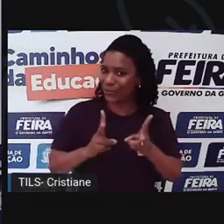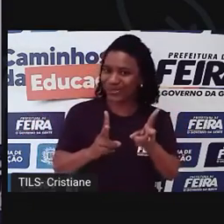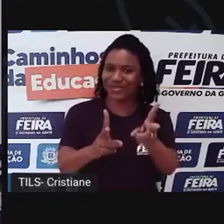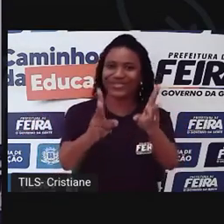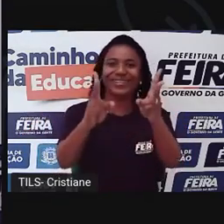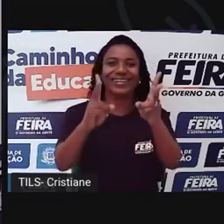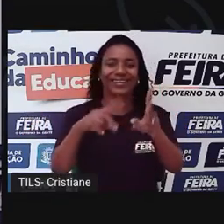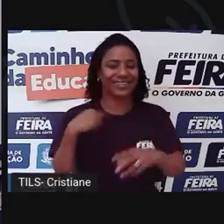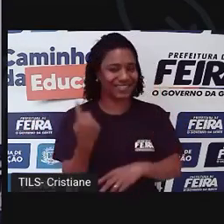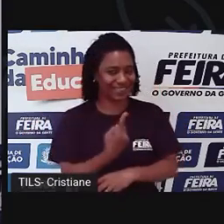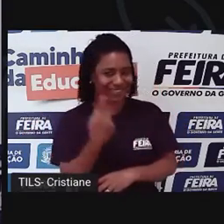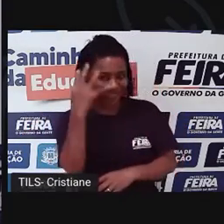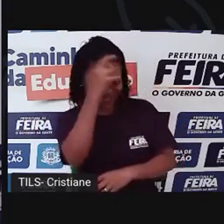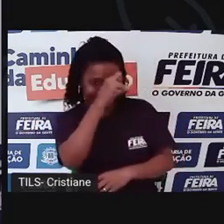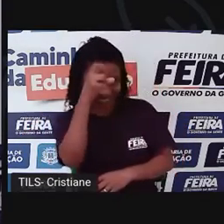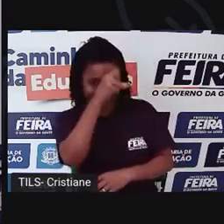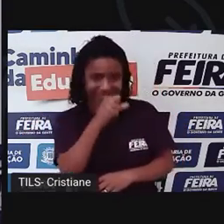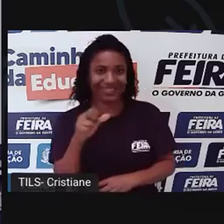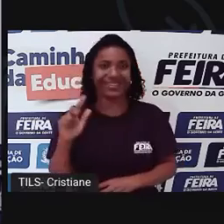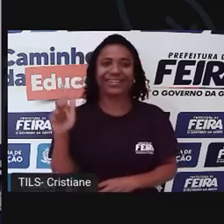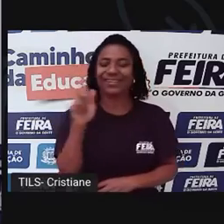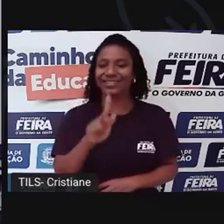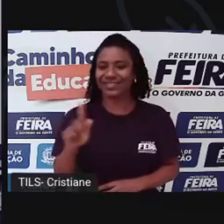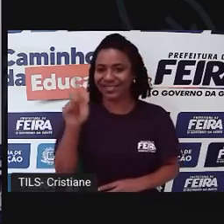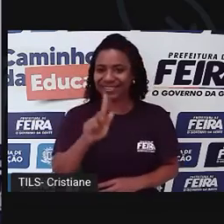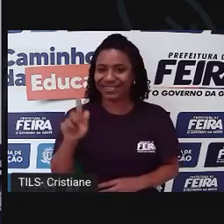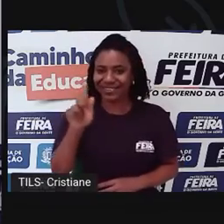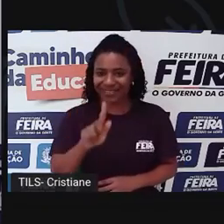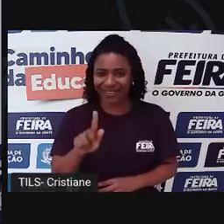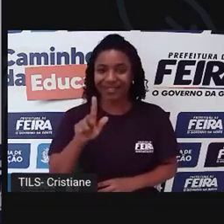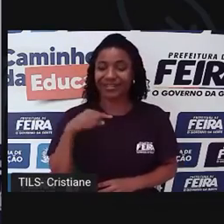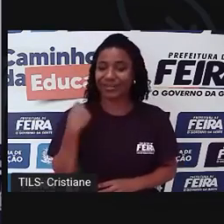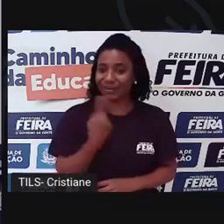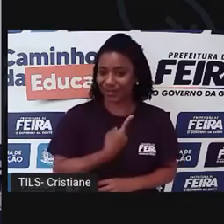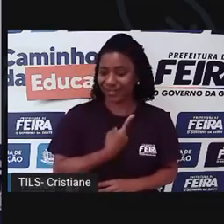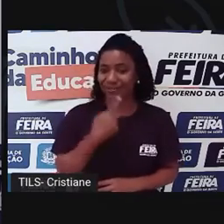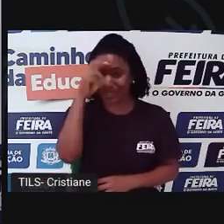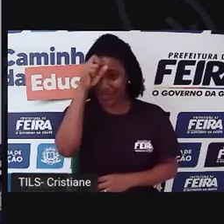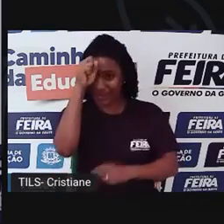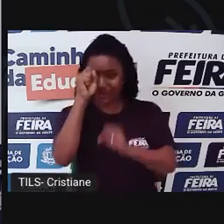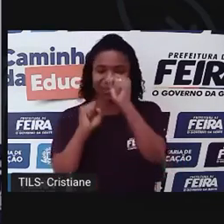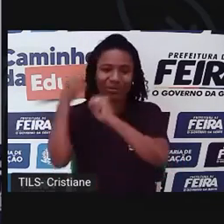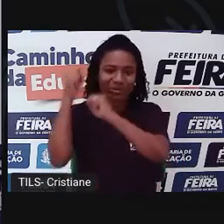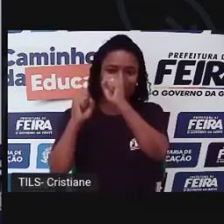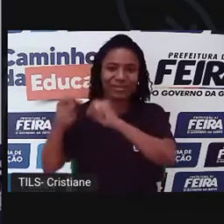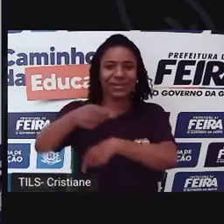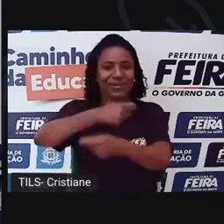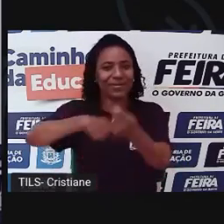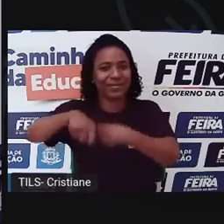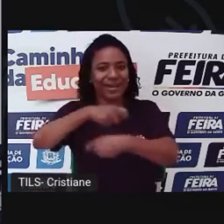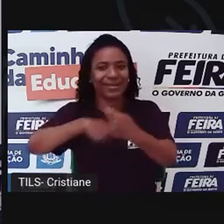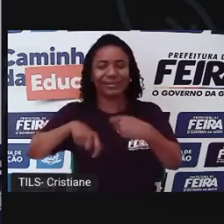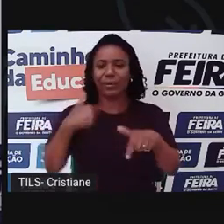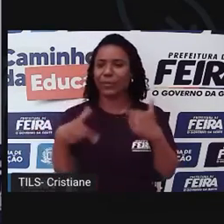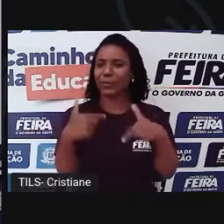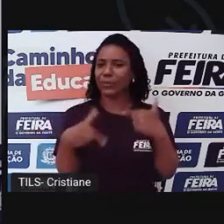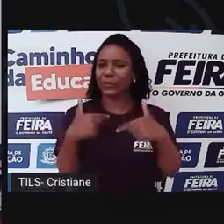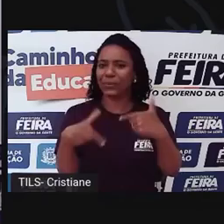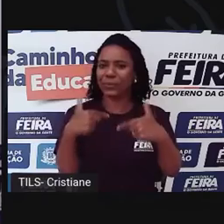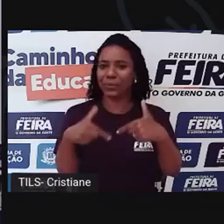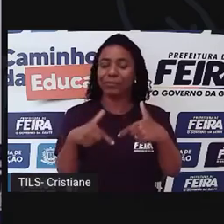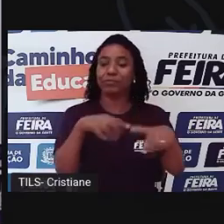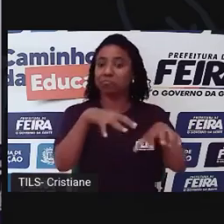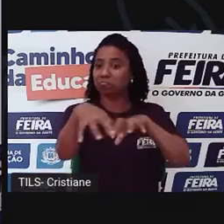muito com as aulas de geografia. As últimas aulas vão estar falando sobre a indústria, sobre o comércio, sobre os serviços, setores